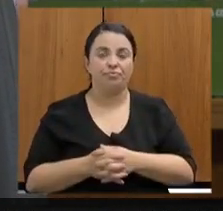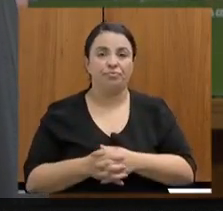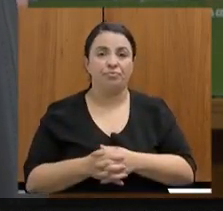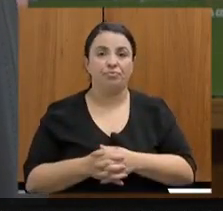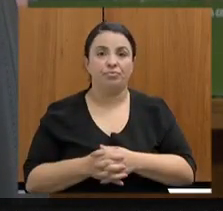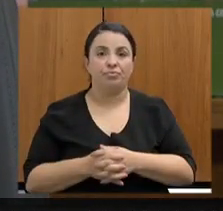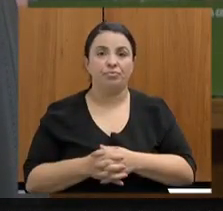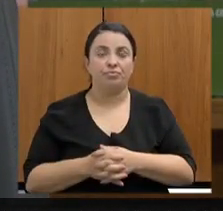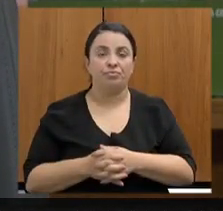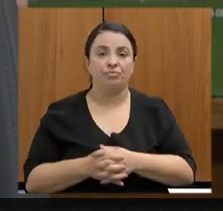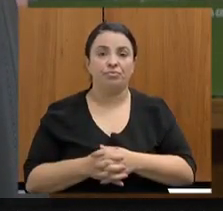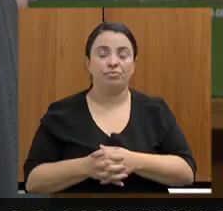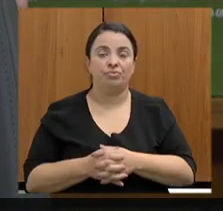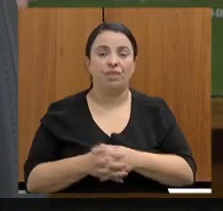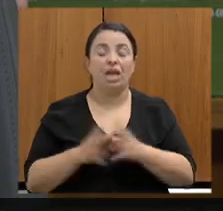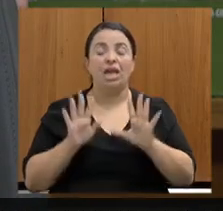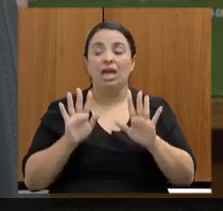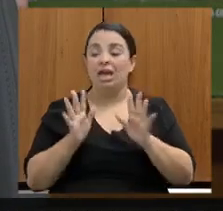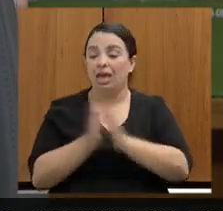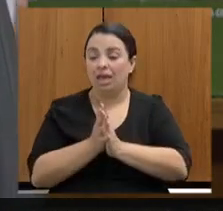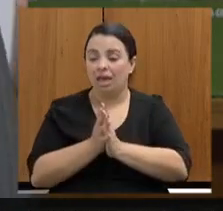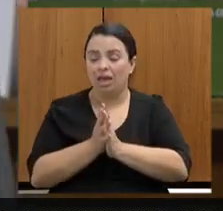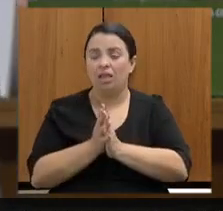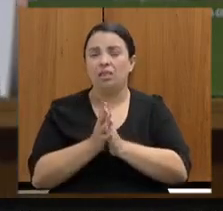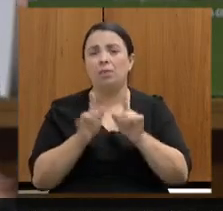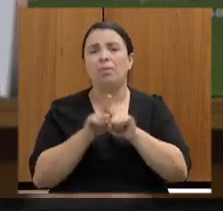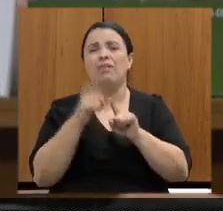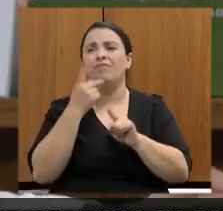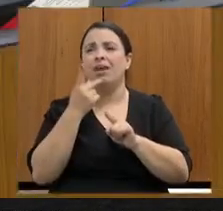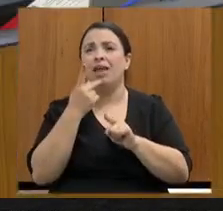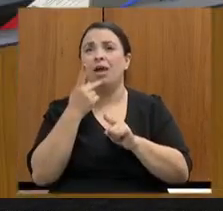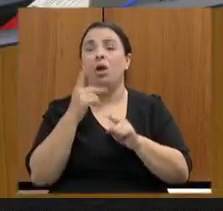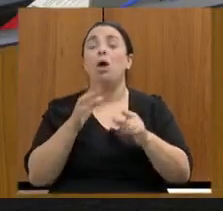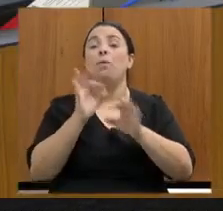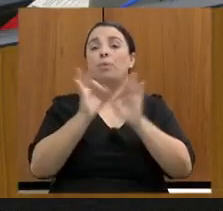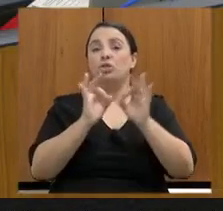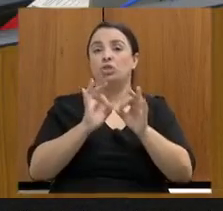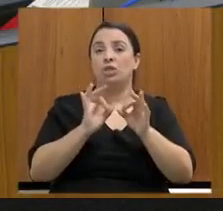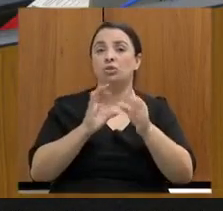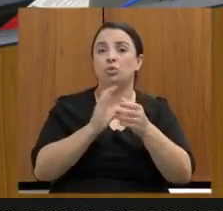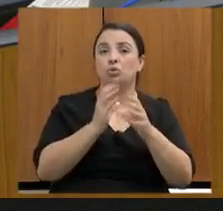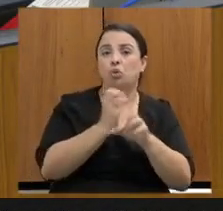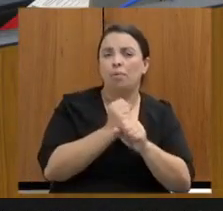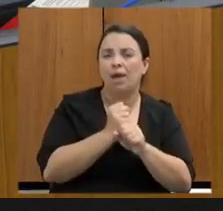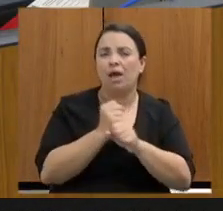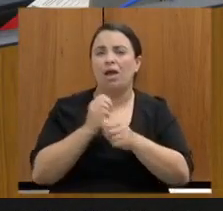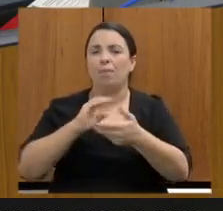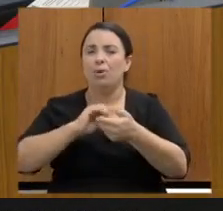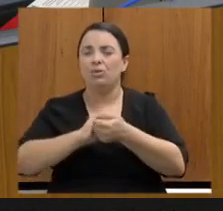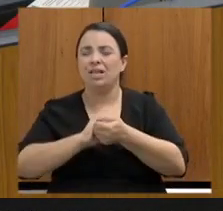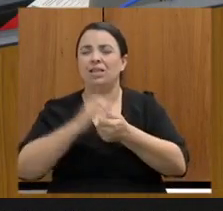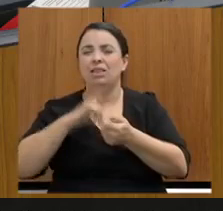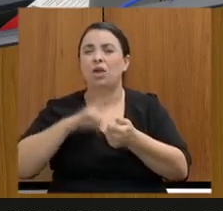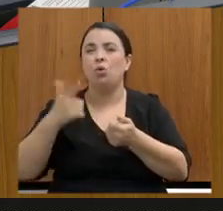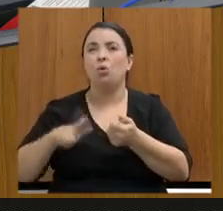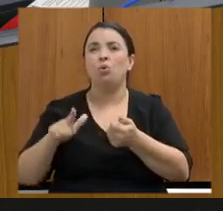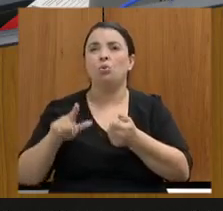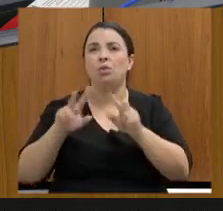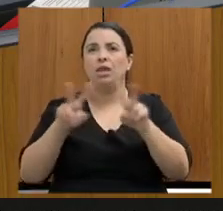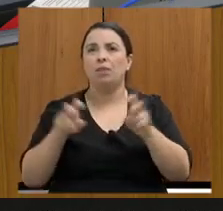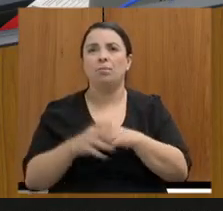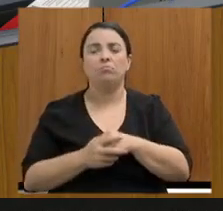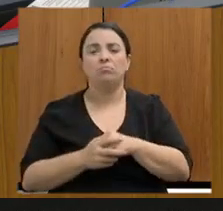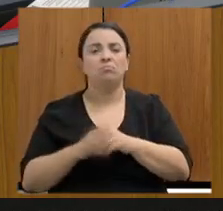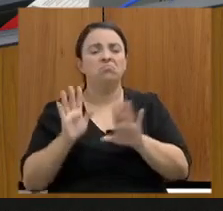falar... Além disso, antes de somar em mãos dadas, tem um outro tema. Me ajuda a lembrar qual é? Não. É